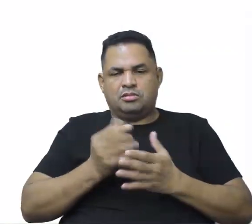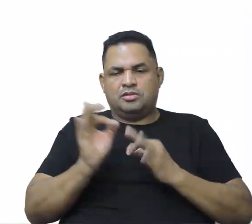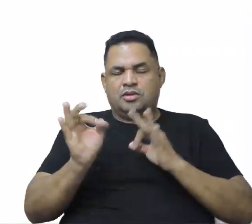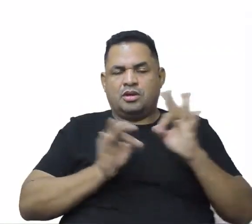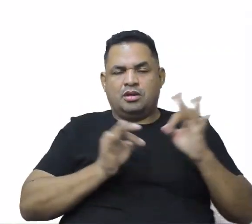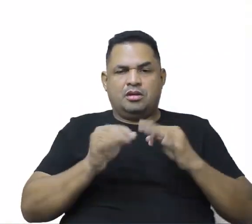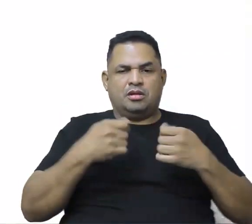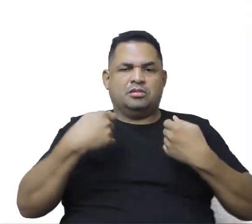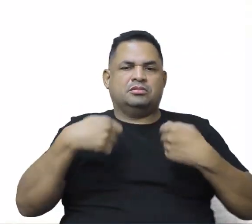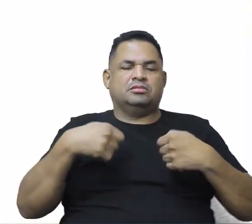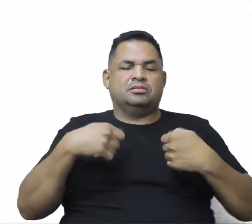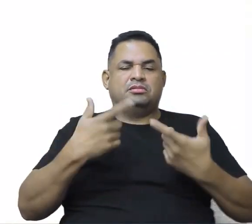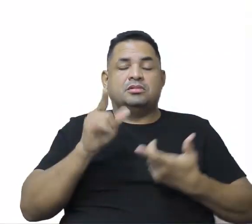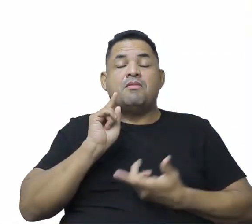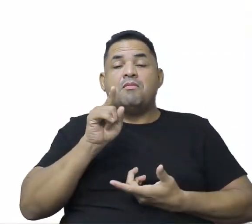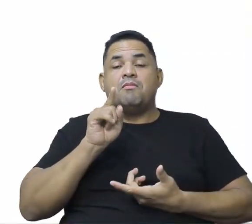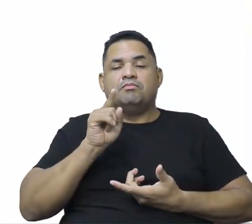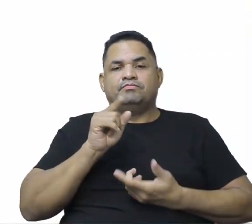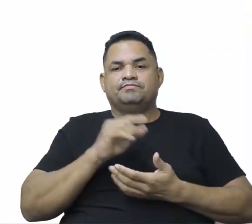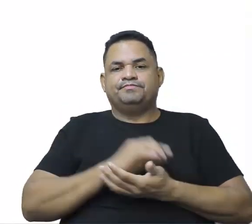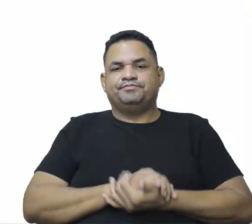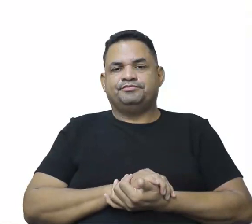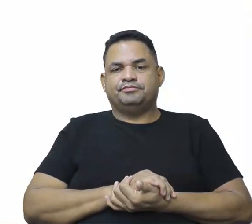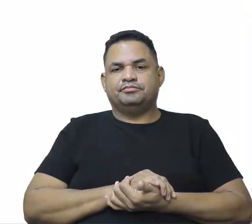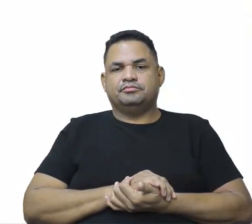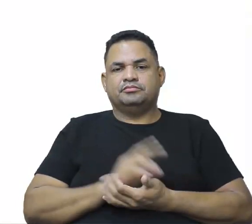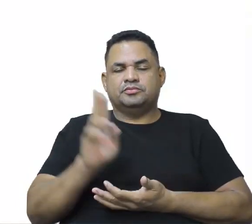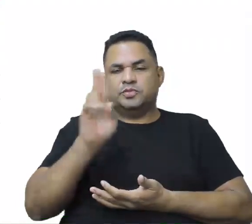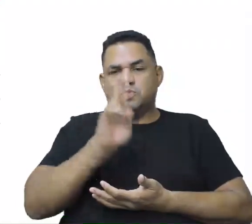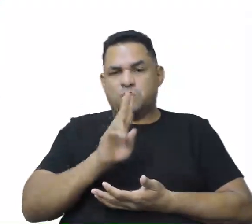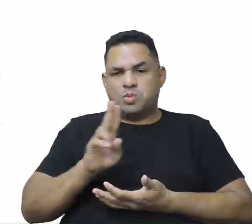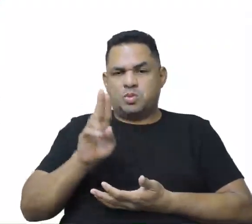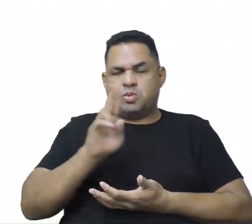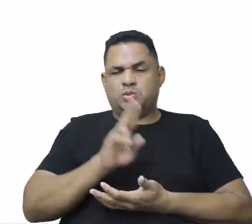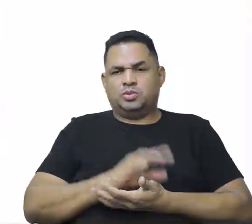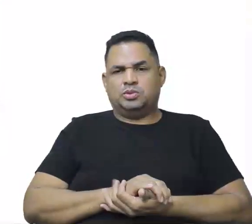criando essas necessidades, né? no consumidor.